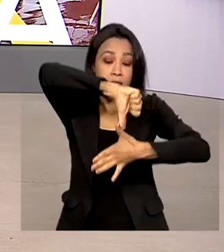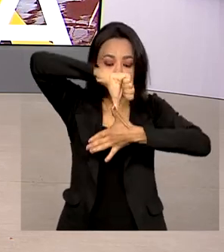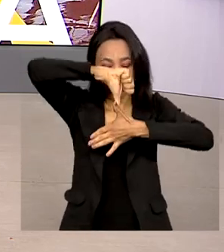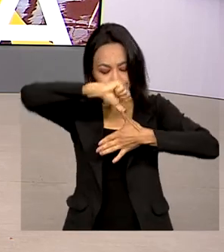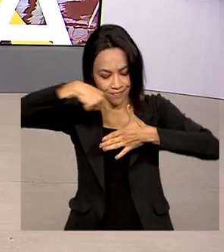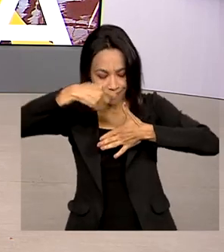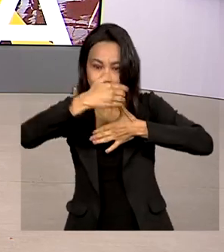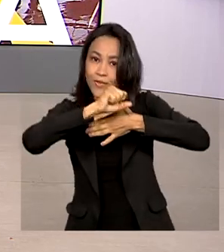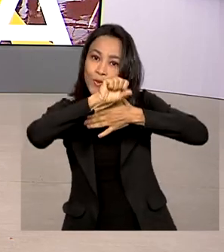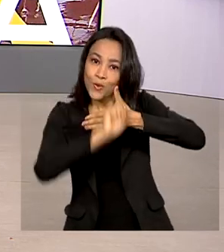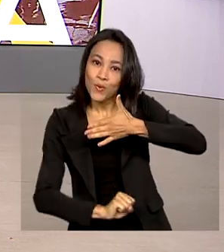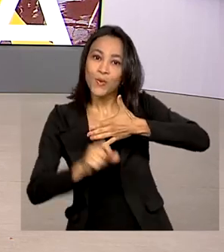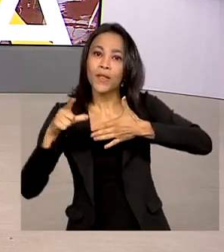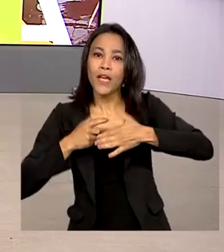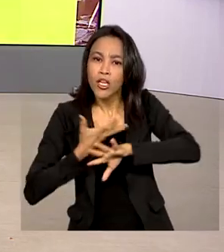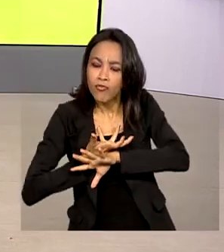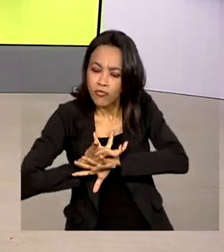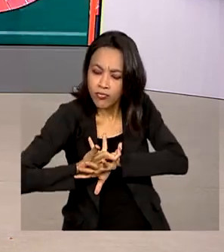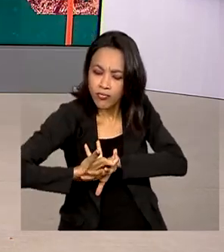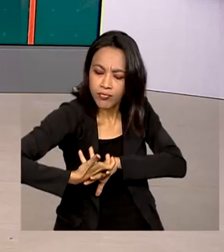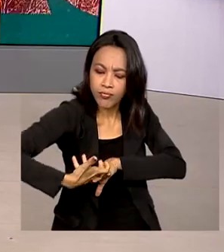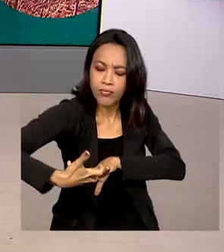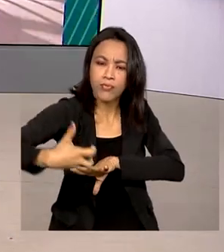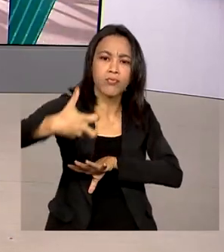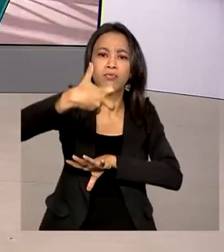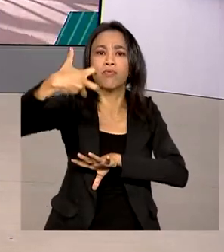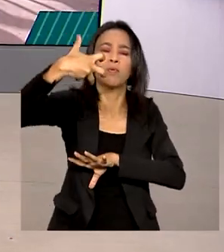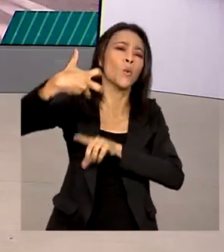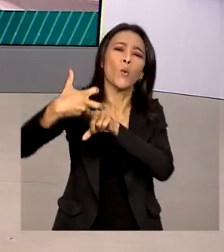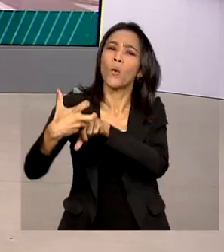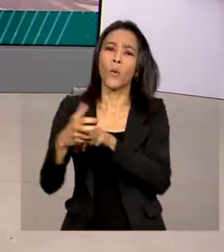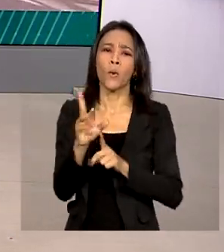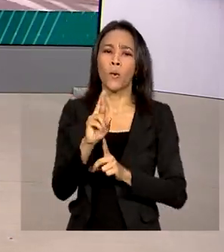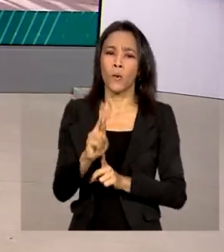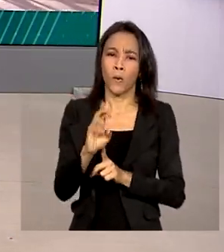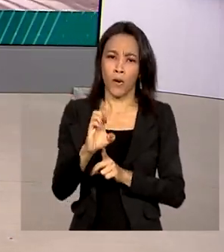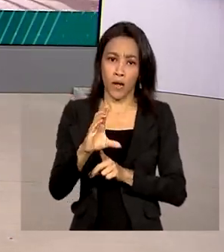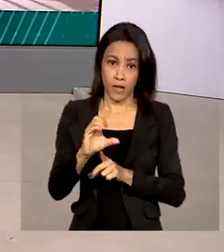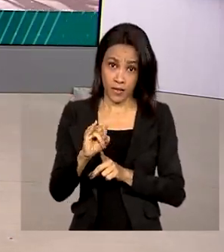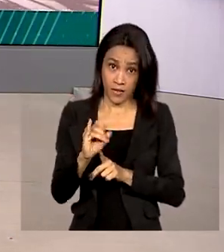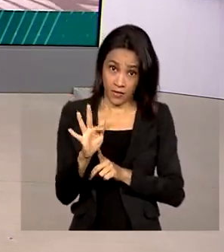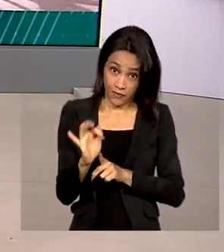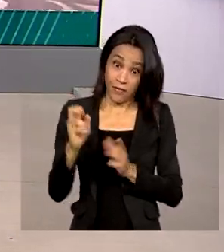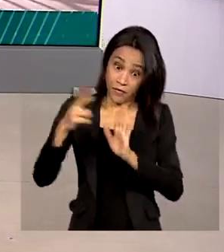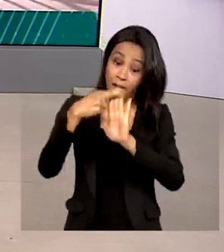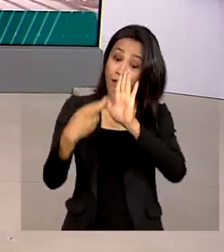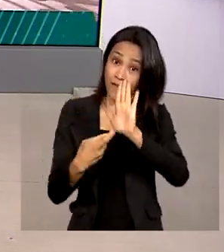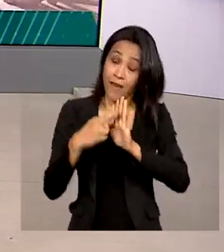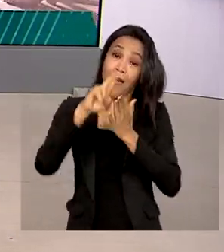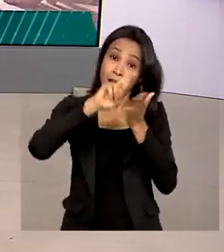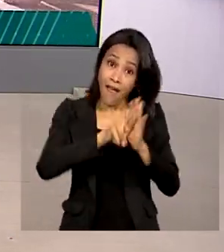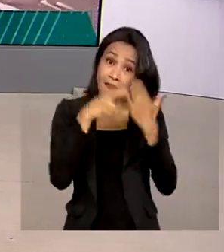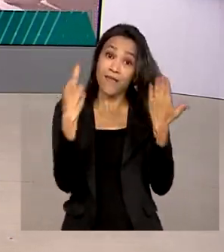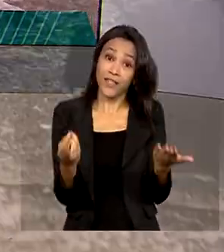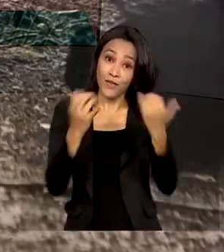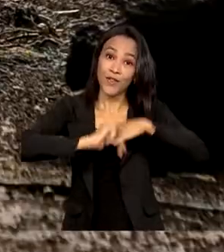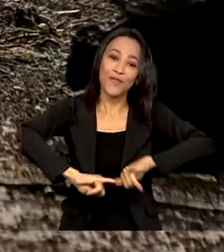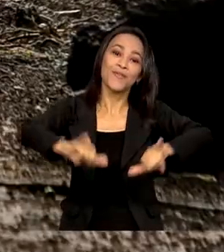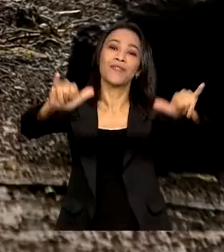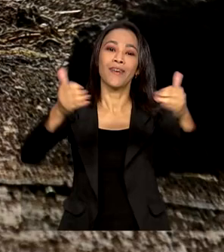recifes do mundo. A publicação foi feita na renomada revista britânica Nature, especializada em ciência.